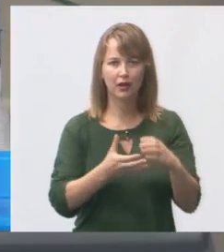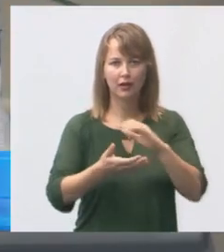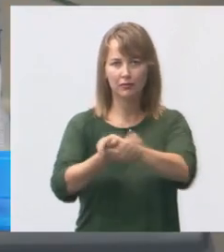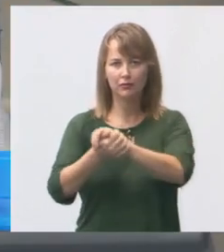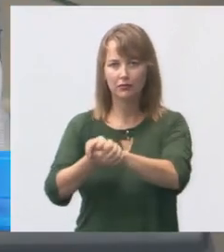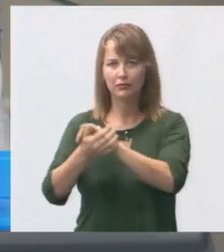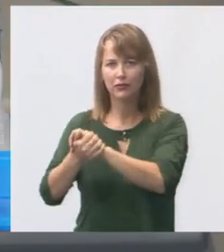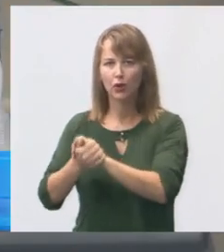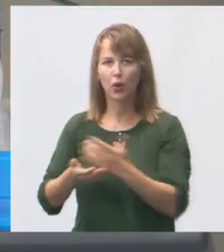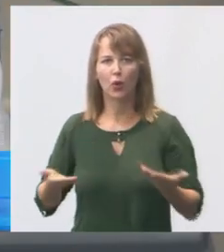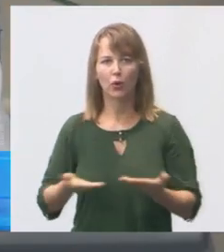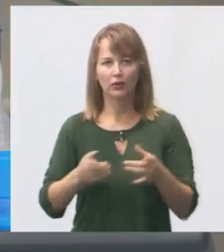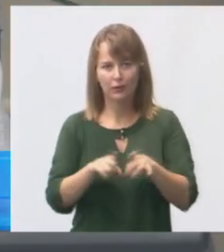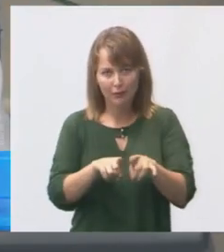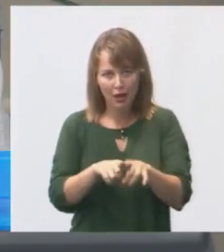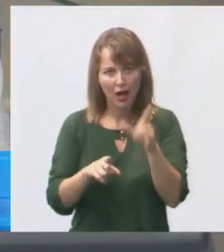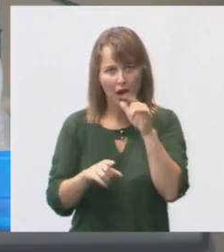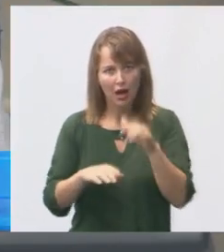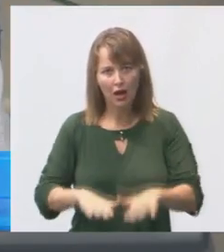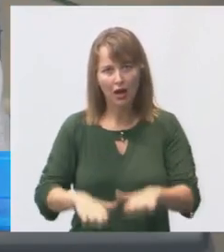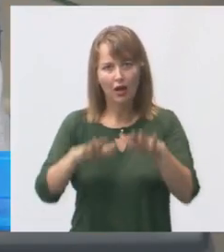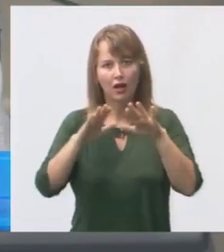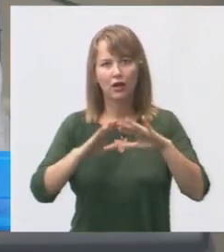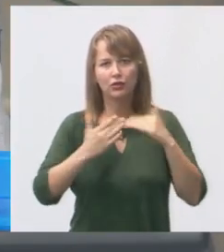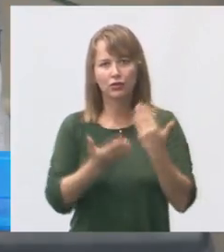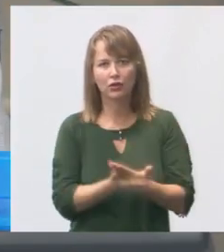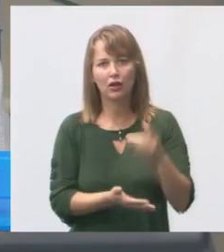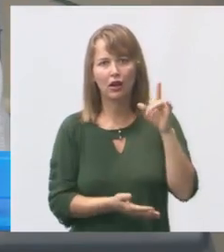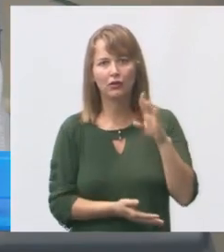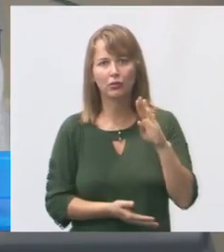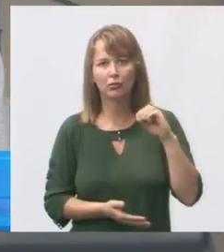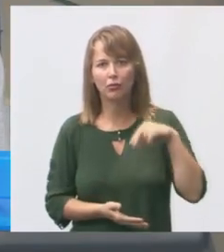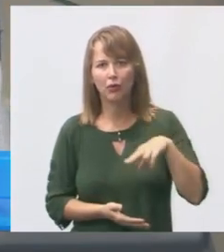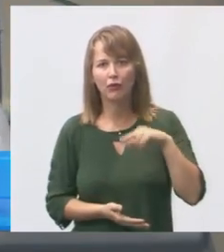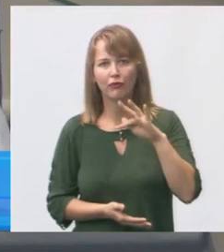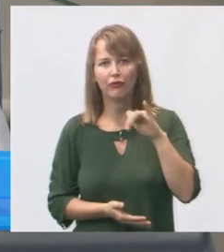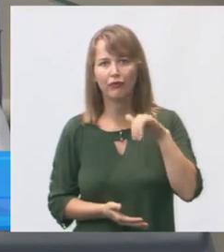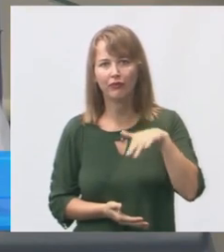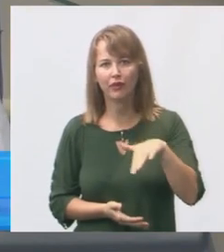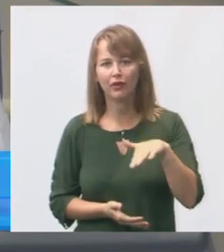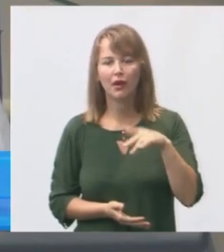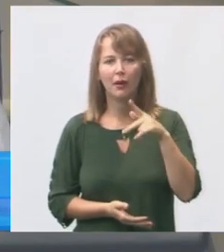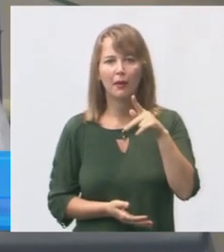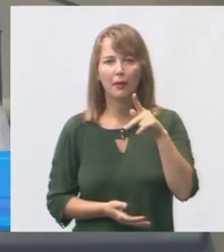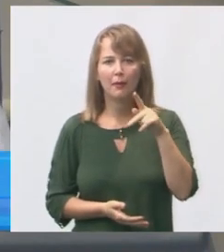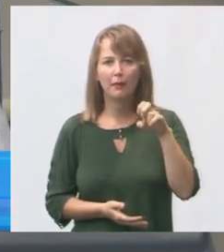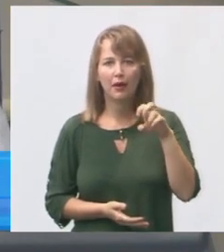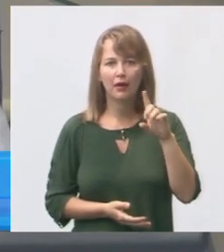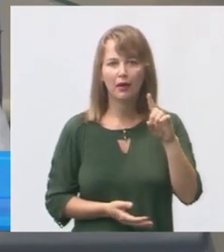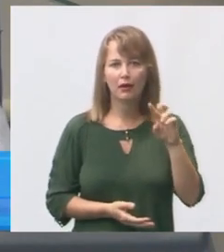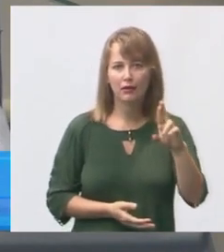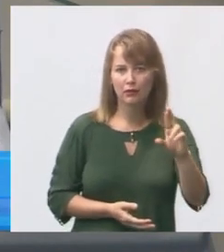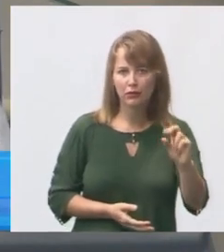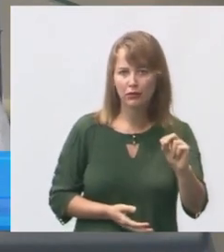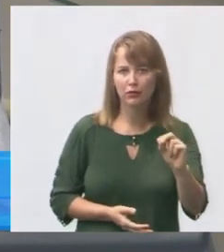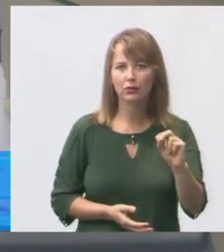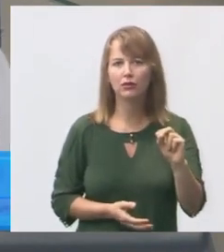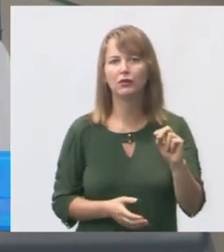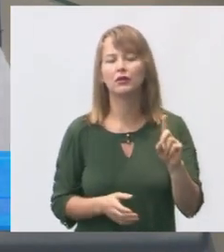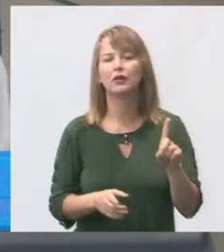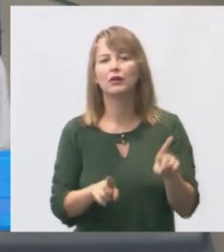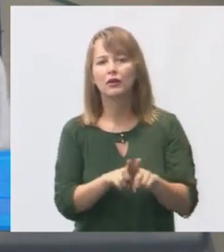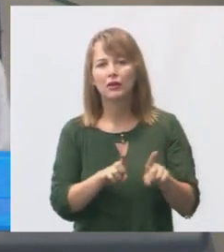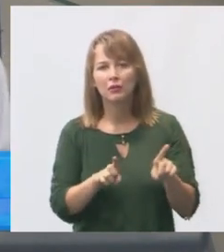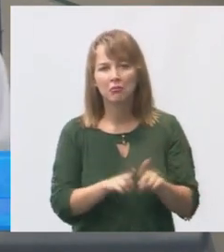alagada também as escolas lá do Bom Fim, deve estar alagada também. Pedro Vals Ferrosa deve estar debaixo d